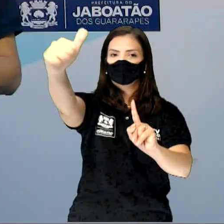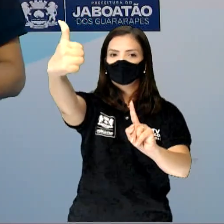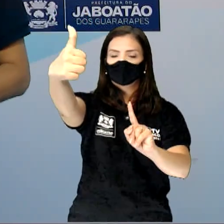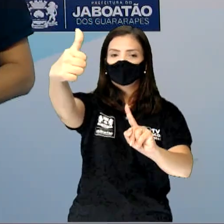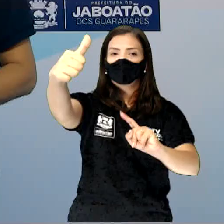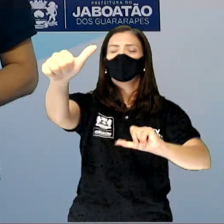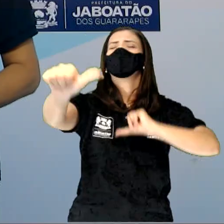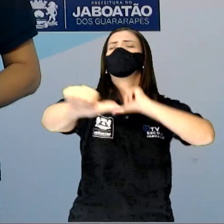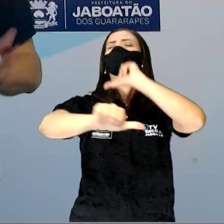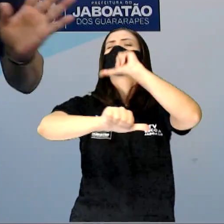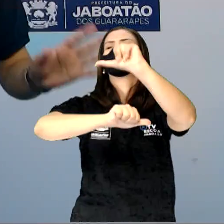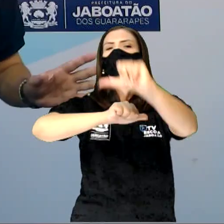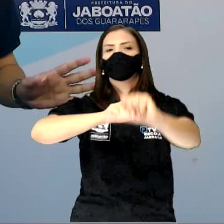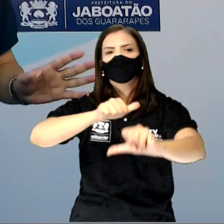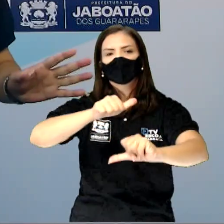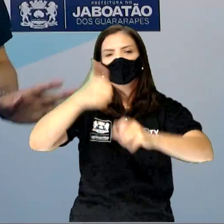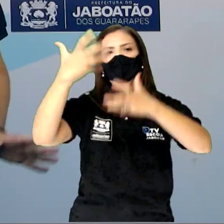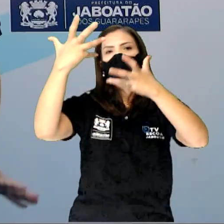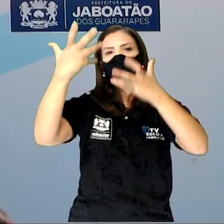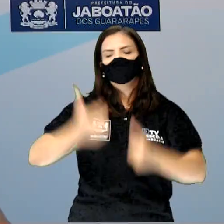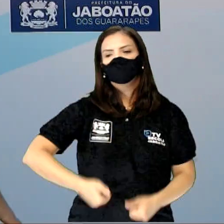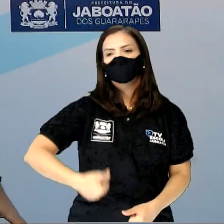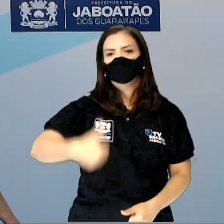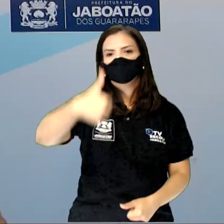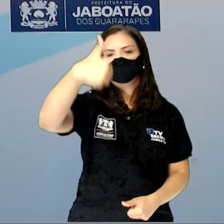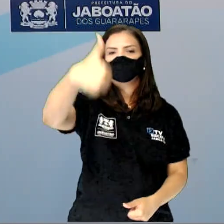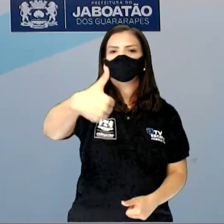incorporou-se essa coisa do polegar e ficou até hoje.